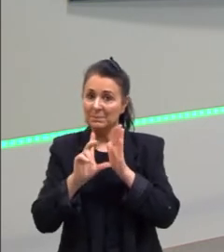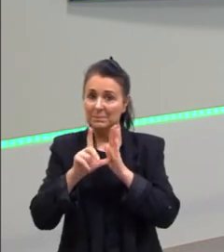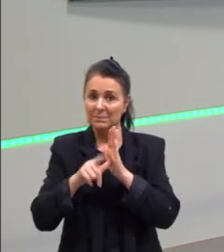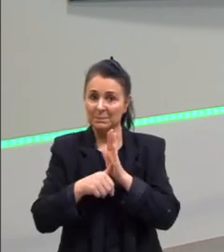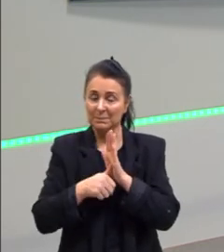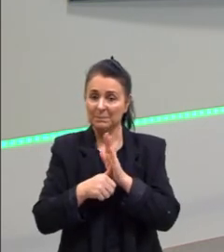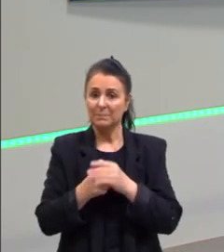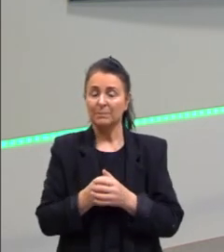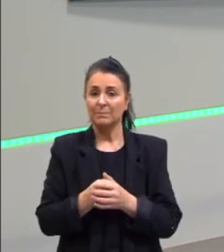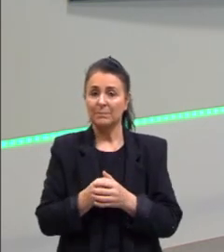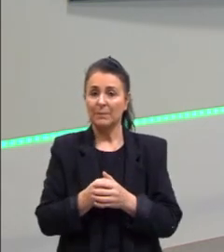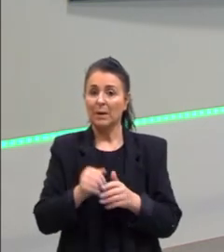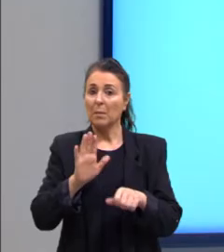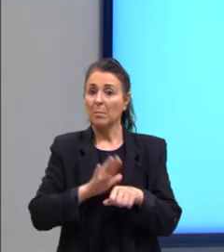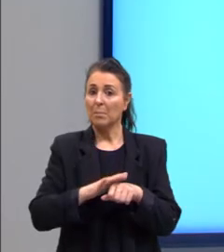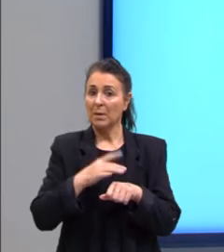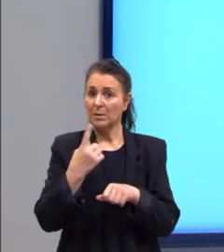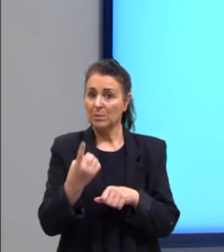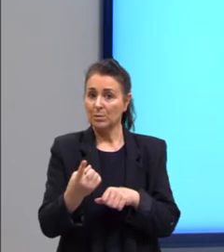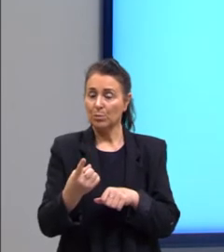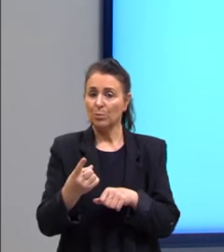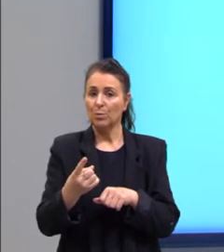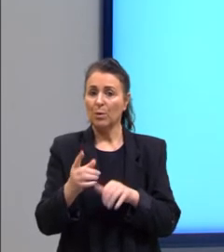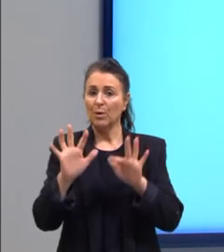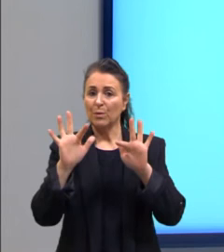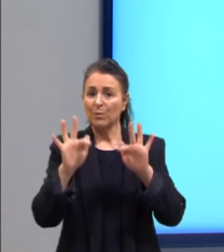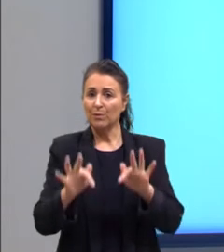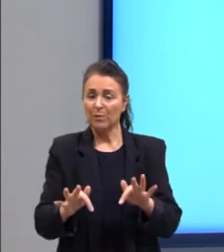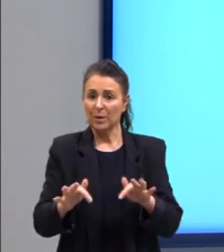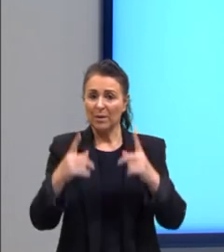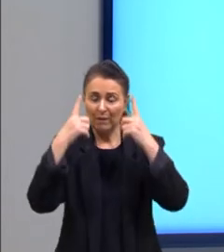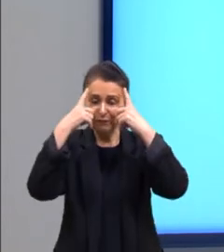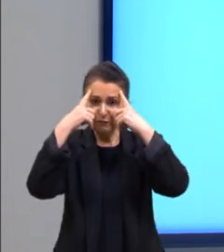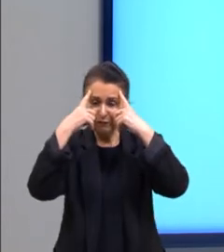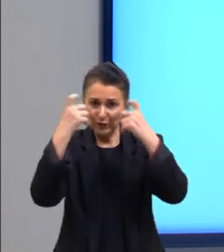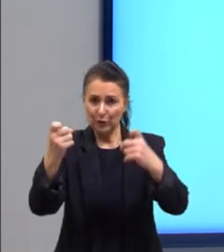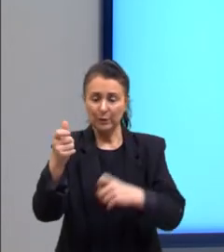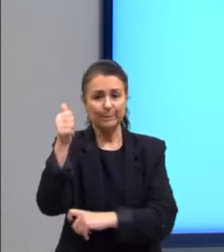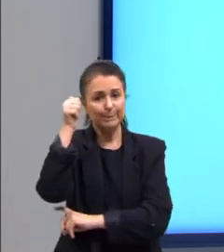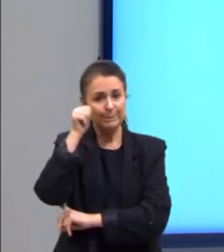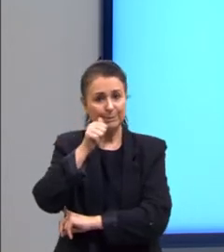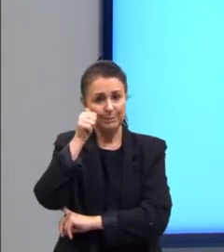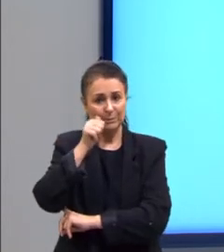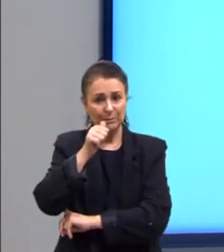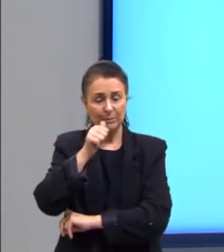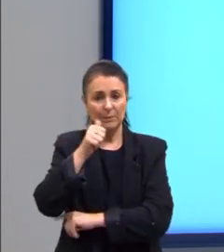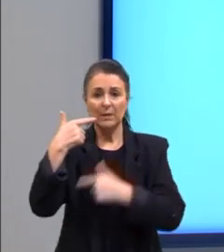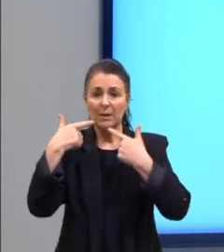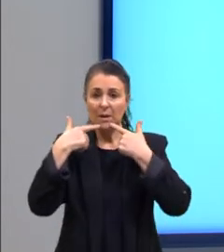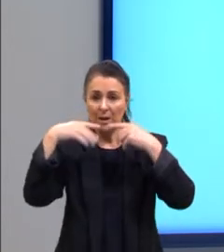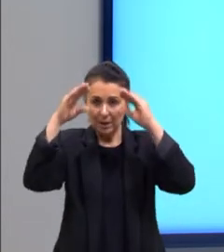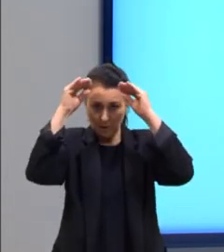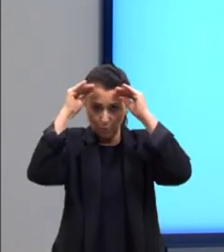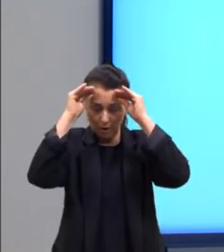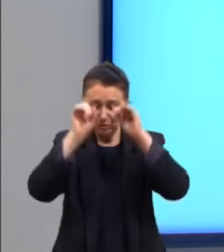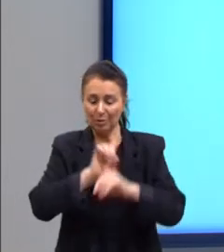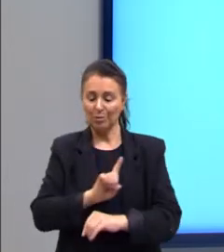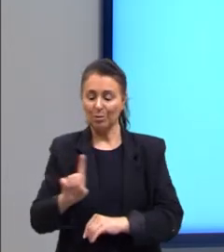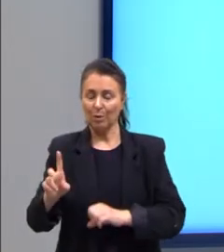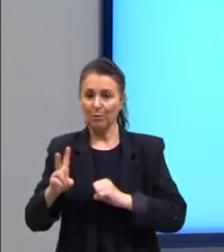Este aqui, gente, basta de violência contra a mulher. Nós temos como linguagem não verbal